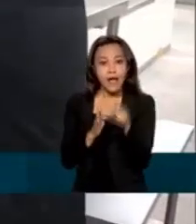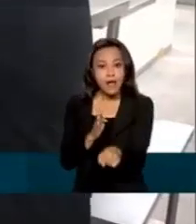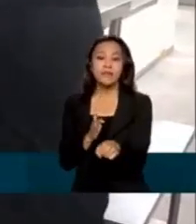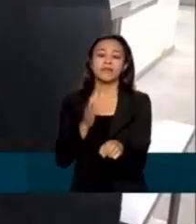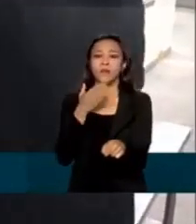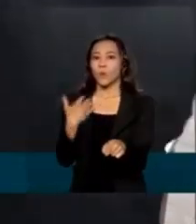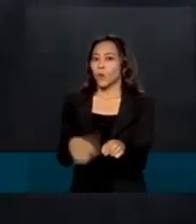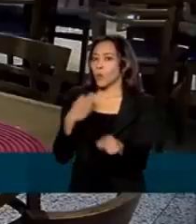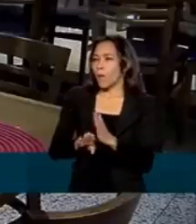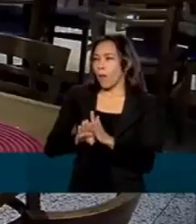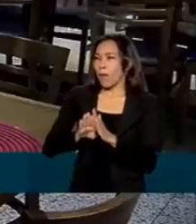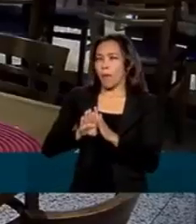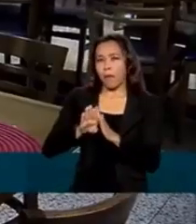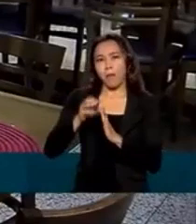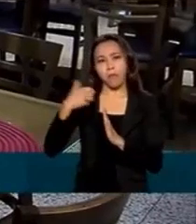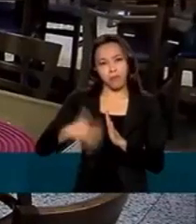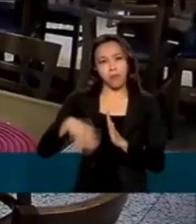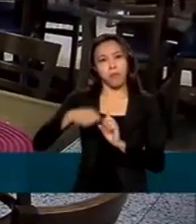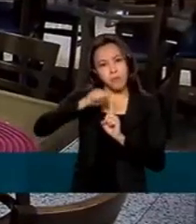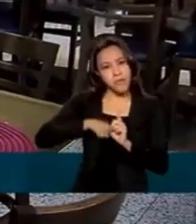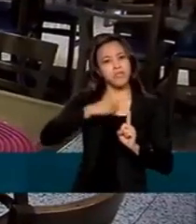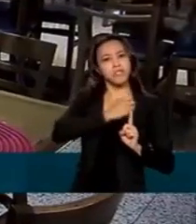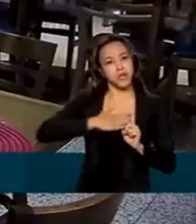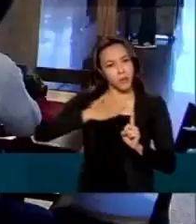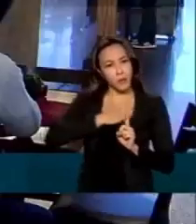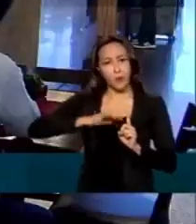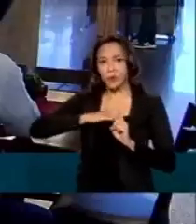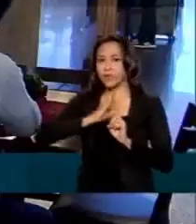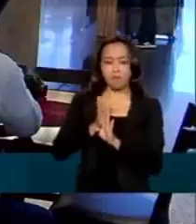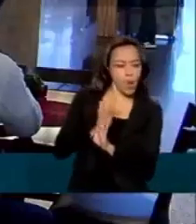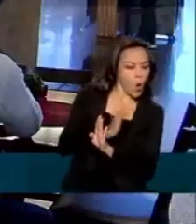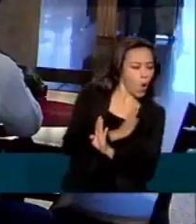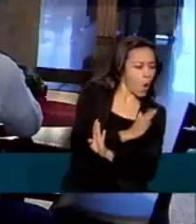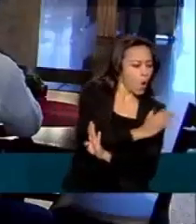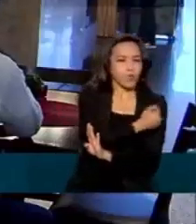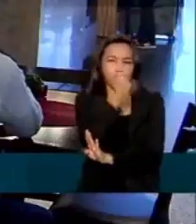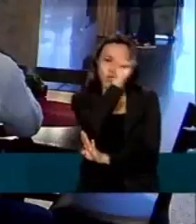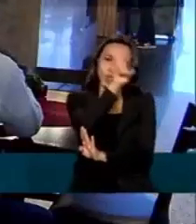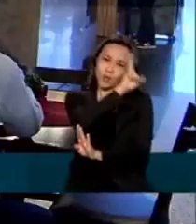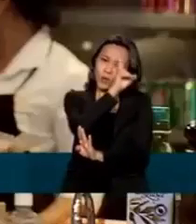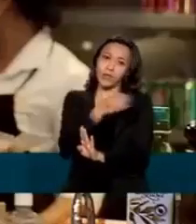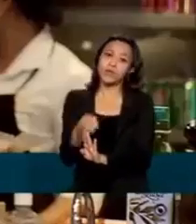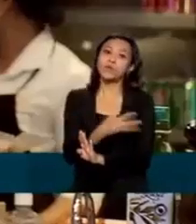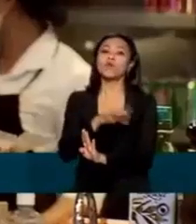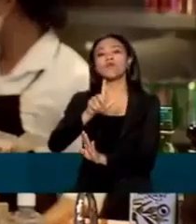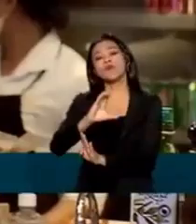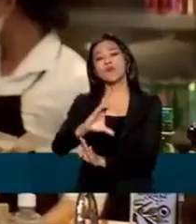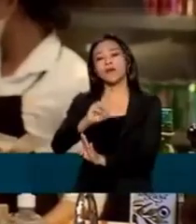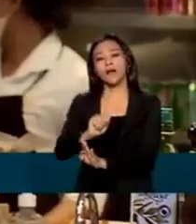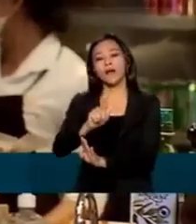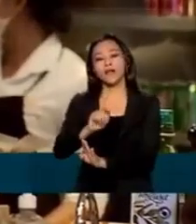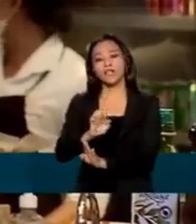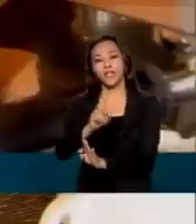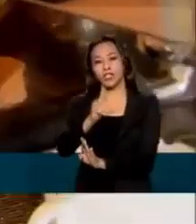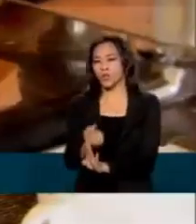geração de empregos formais Para meses de agosto Em toda a série histórica do novo CAGED Iniciada em